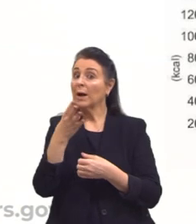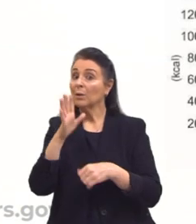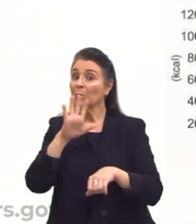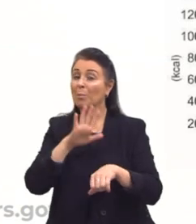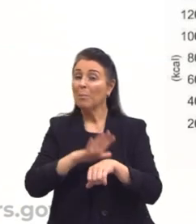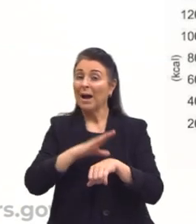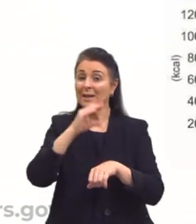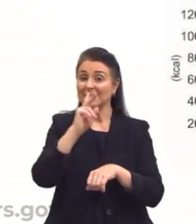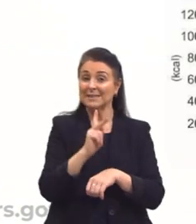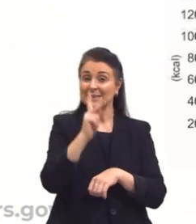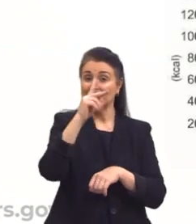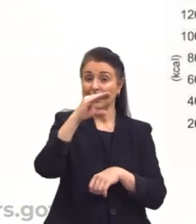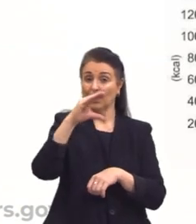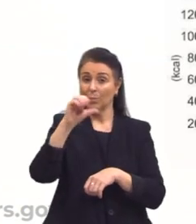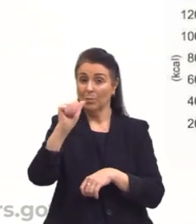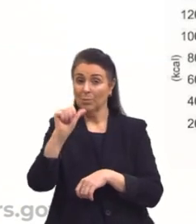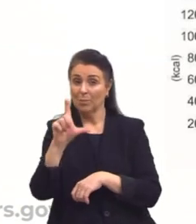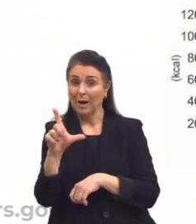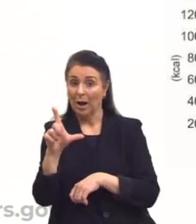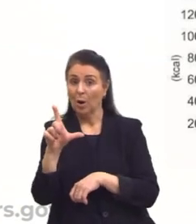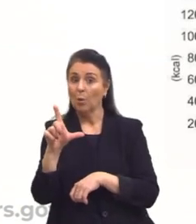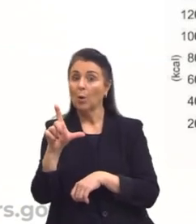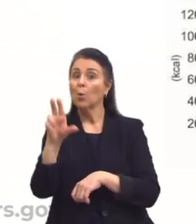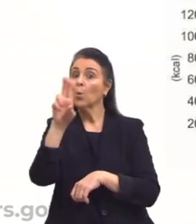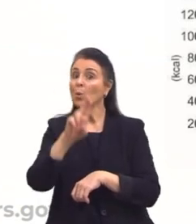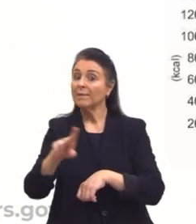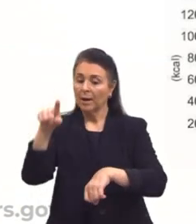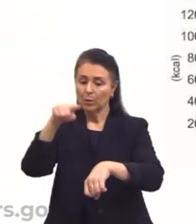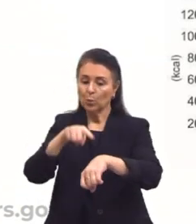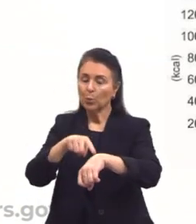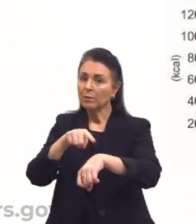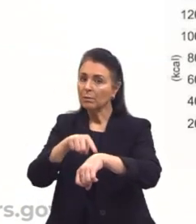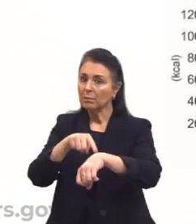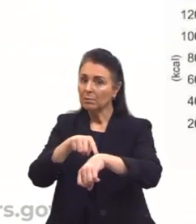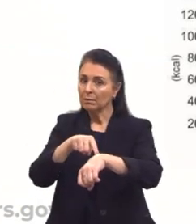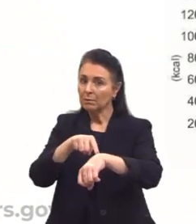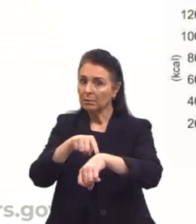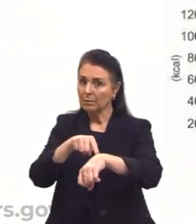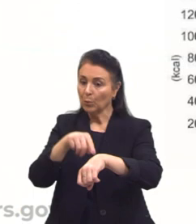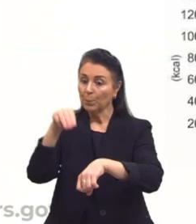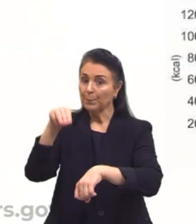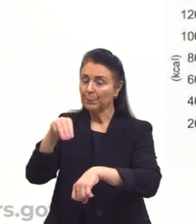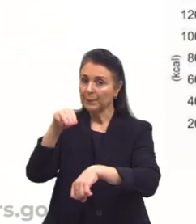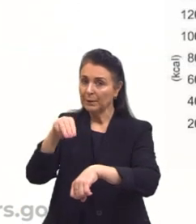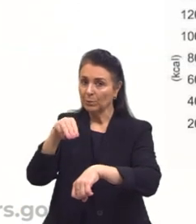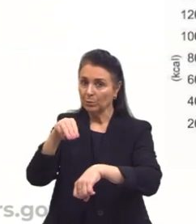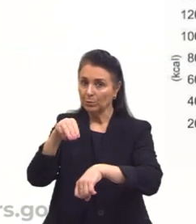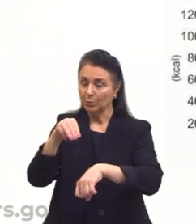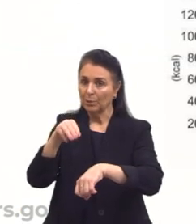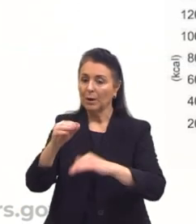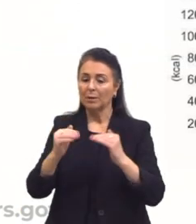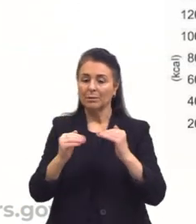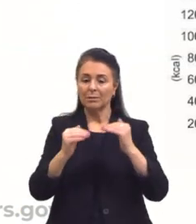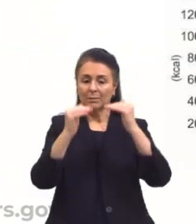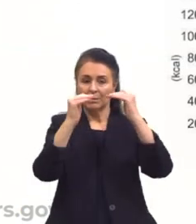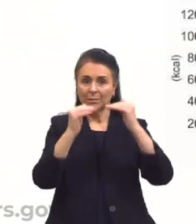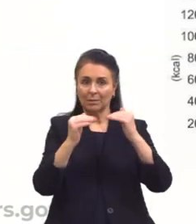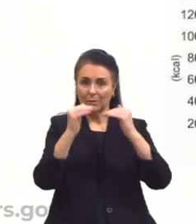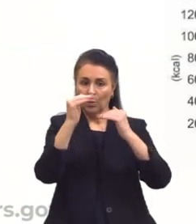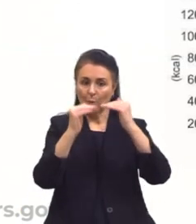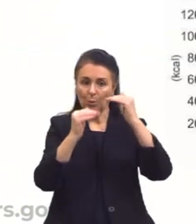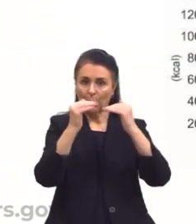em função do tempo. E eu quero a maior ali dessa proporção, né? Vou montar uma razão e